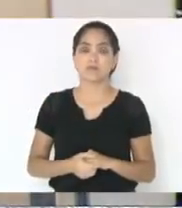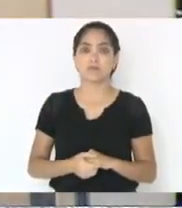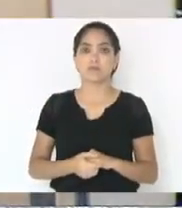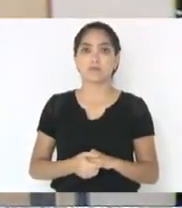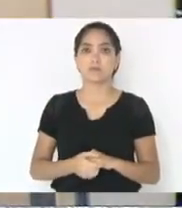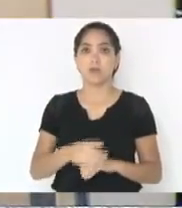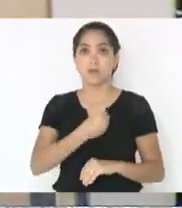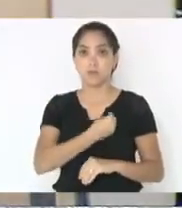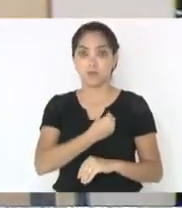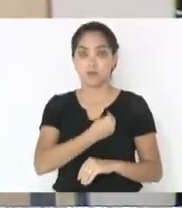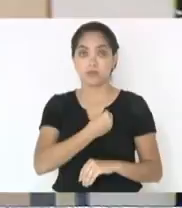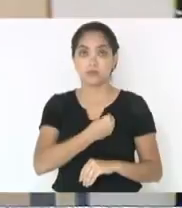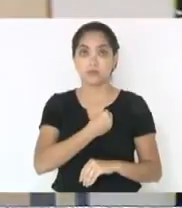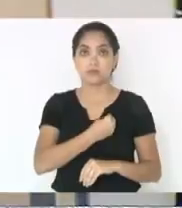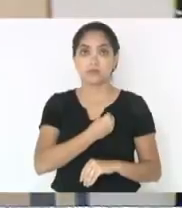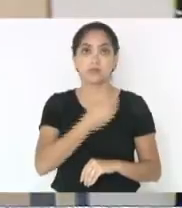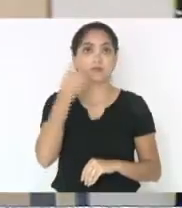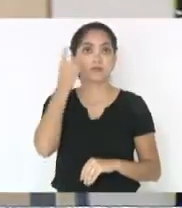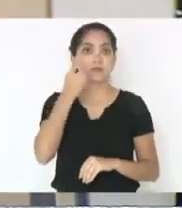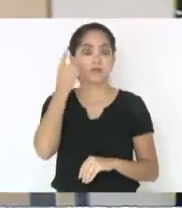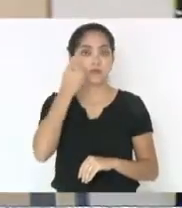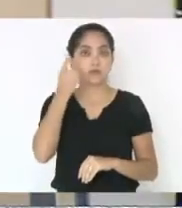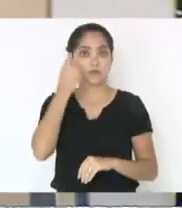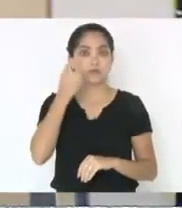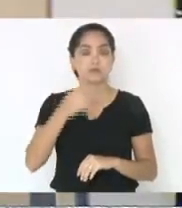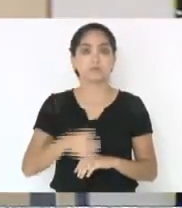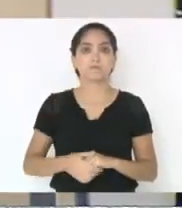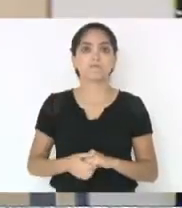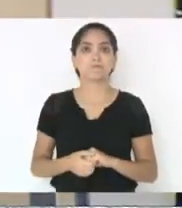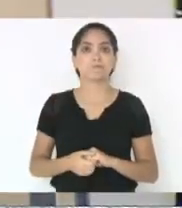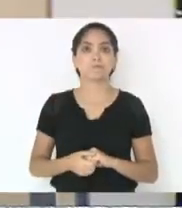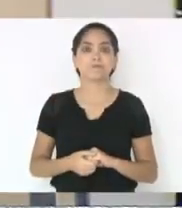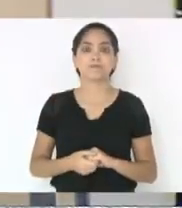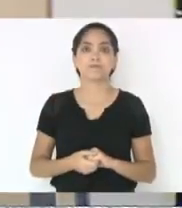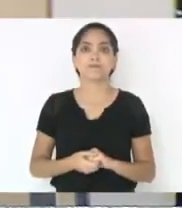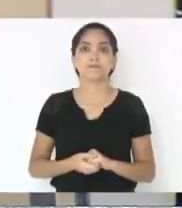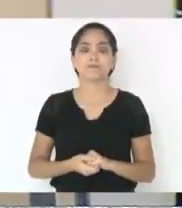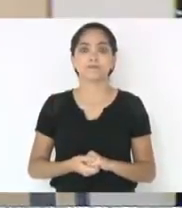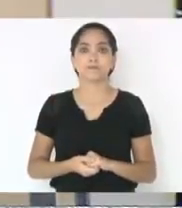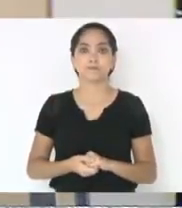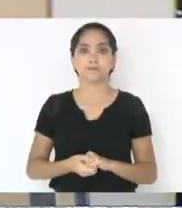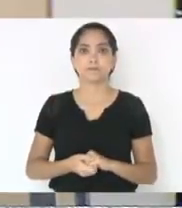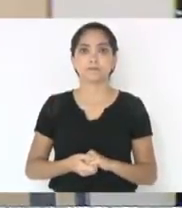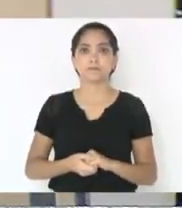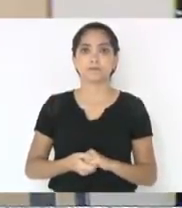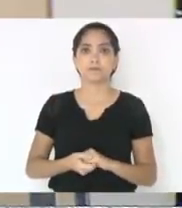presença dos senhores deputados e senhoras deputadas.